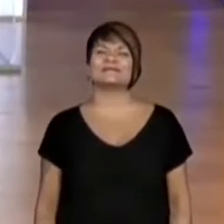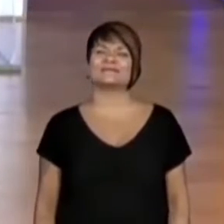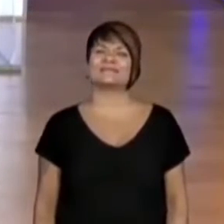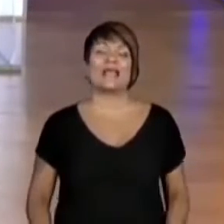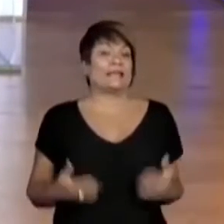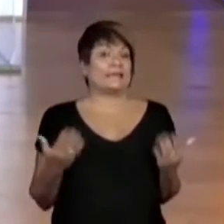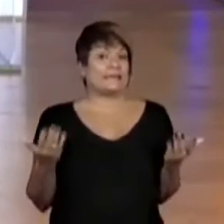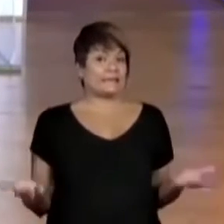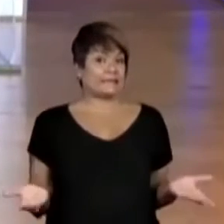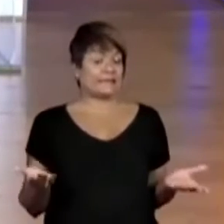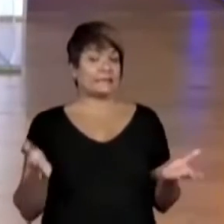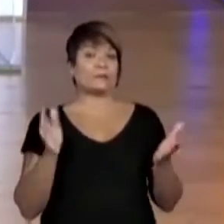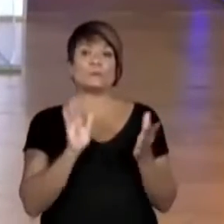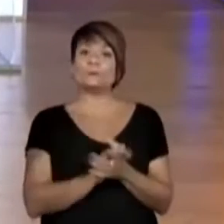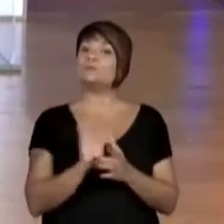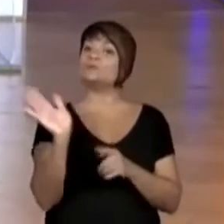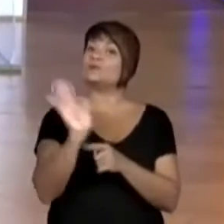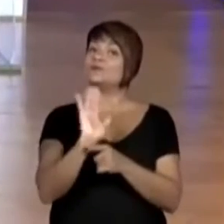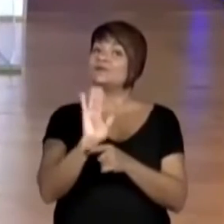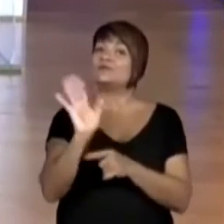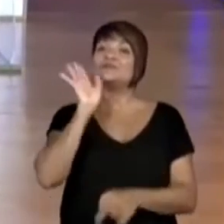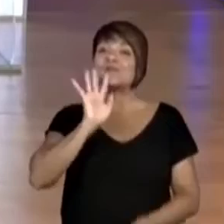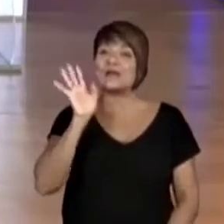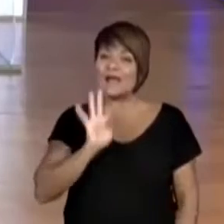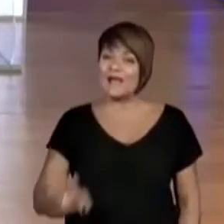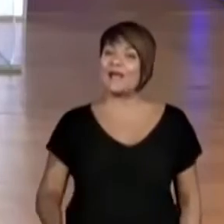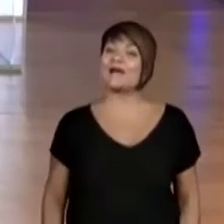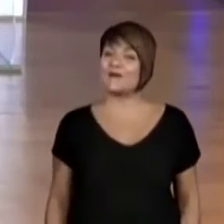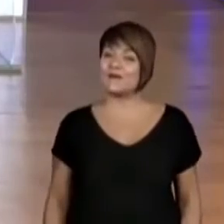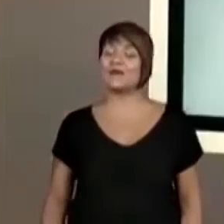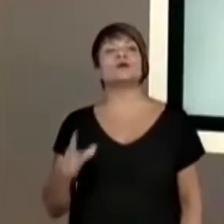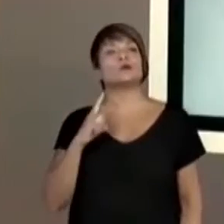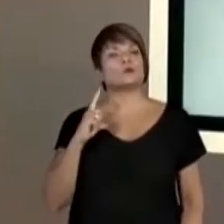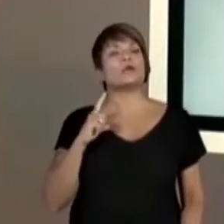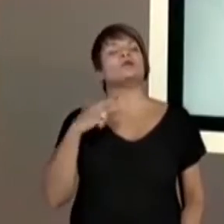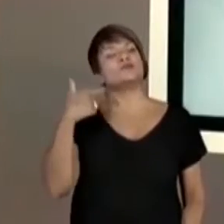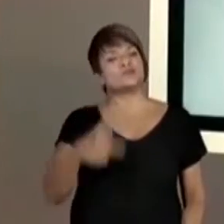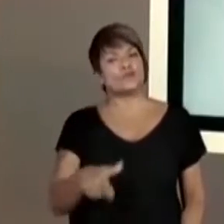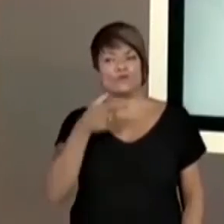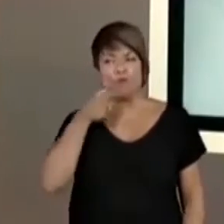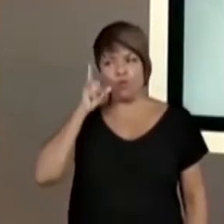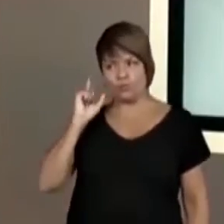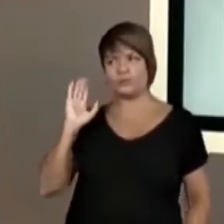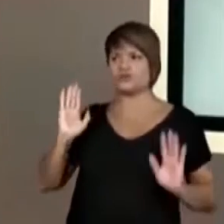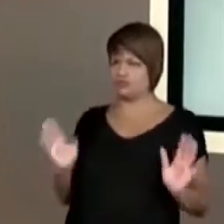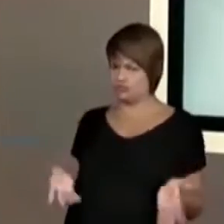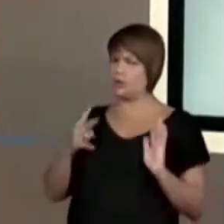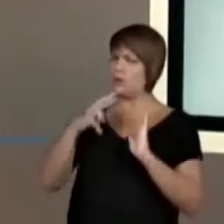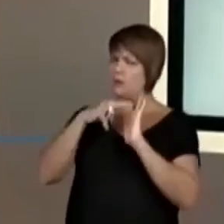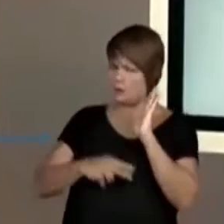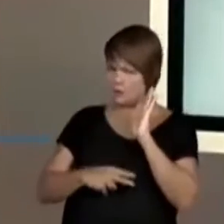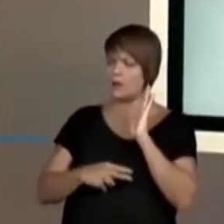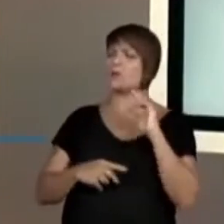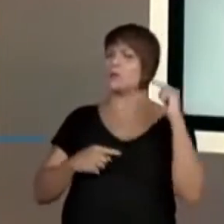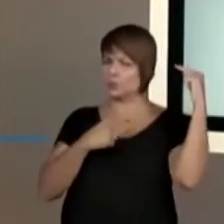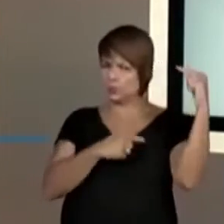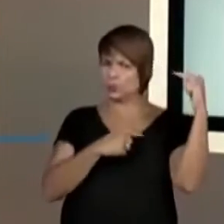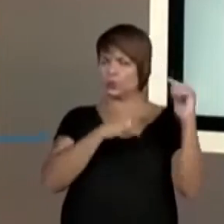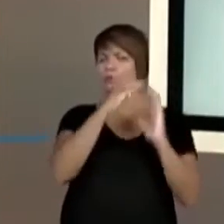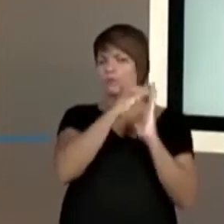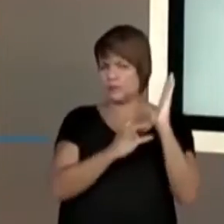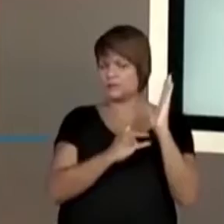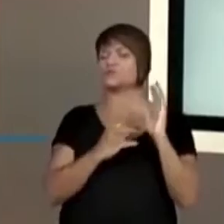Então, olha só que vídeo legal, hein? Trouxe novamente a história. Ontem nós havíamos lido um texto